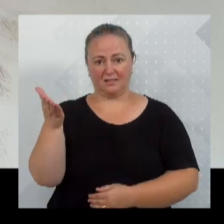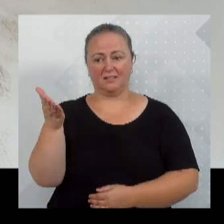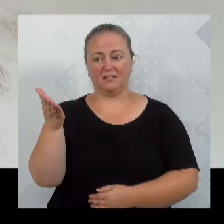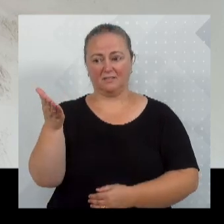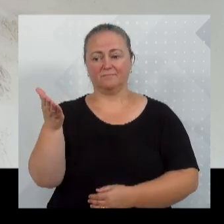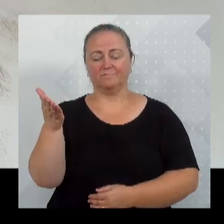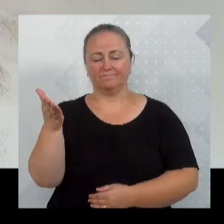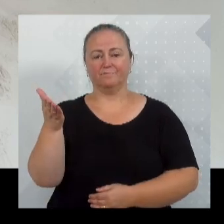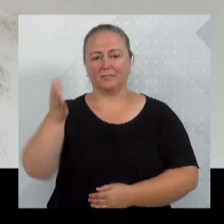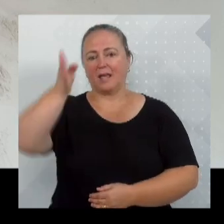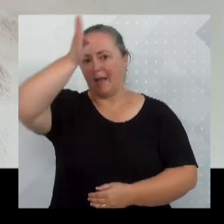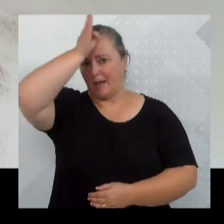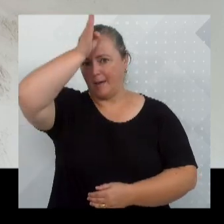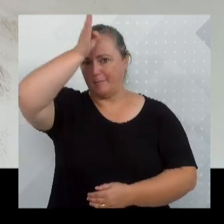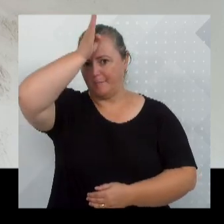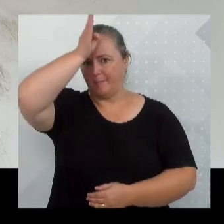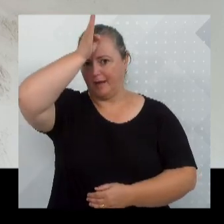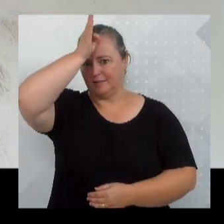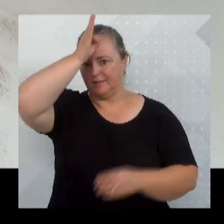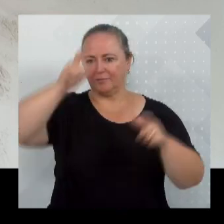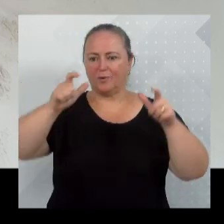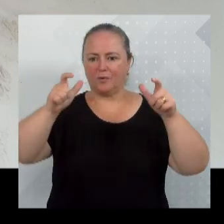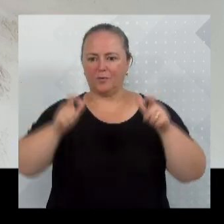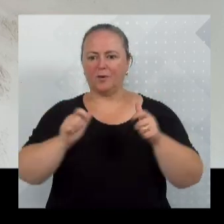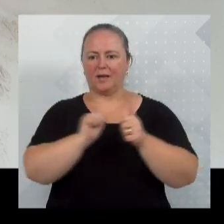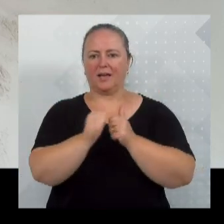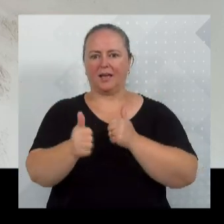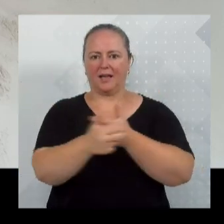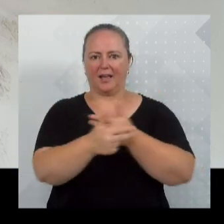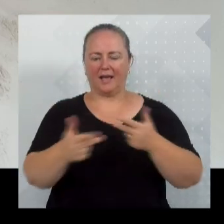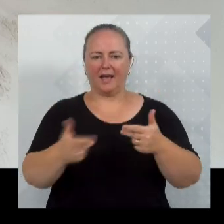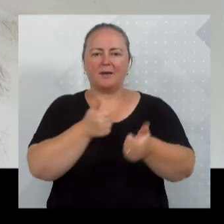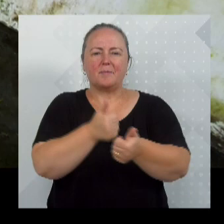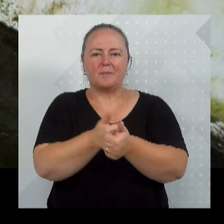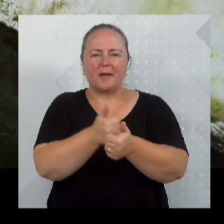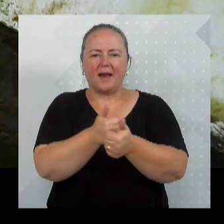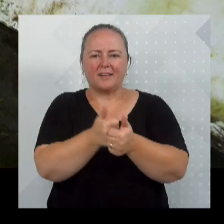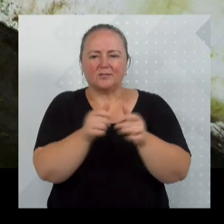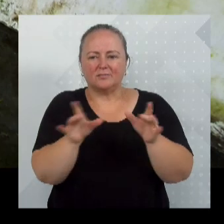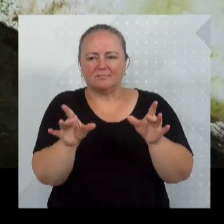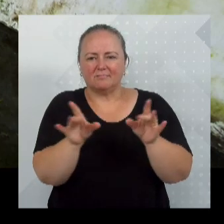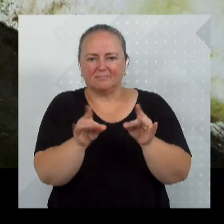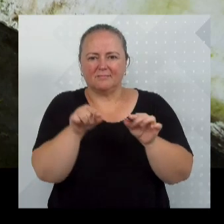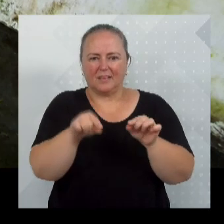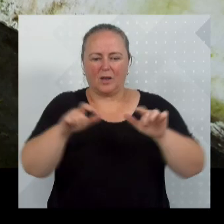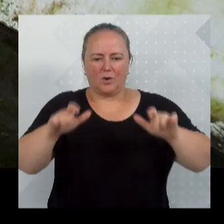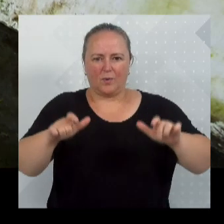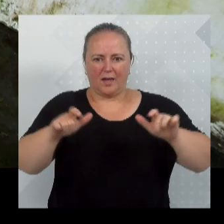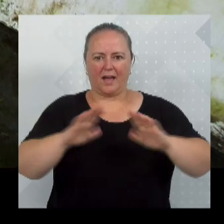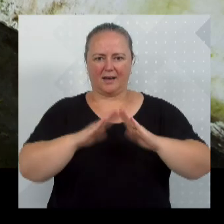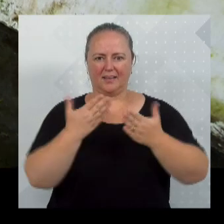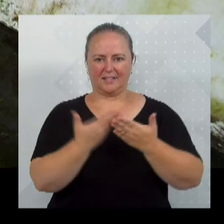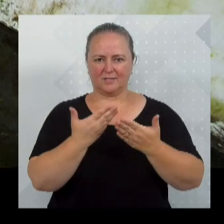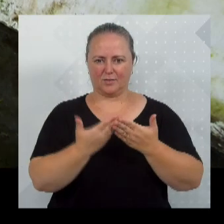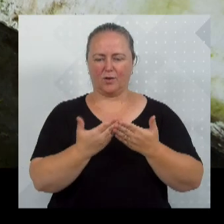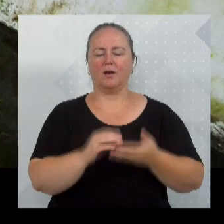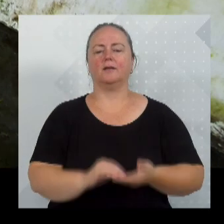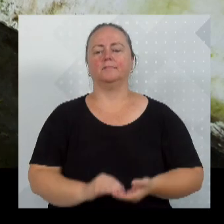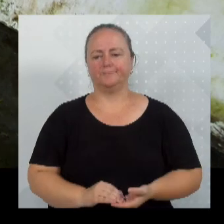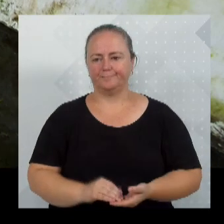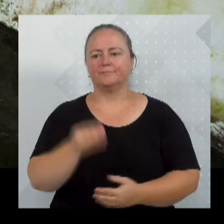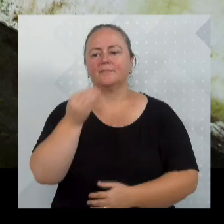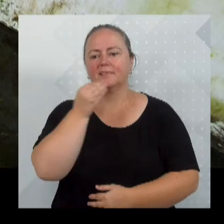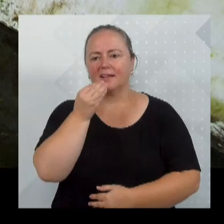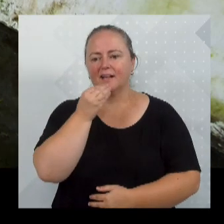no centro de iniciação esporte, que fica junto da escola Paulina Wagner. E é claro que a gente fazendo